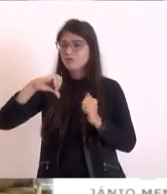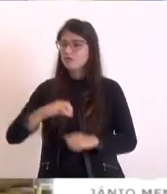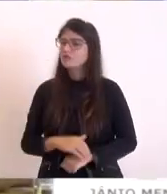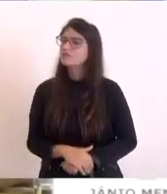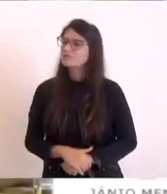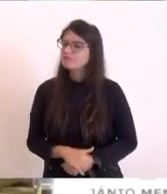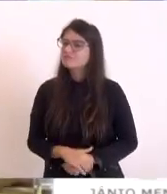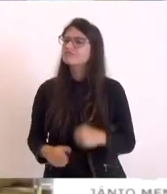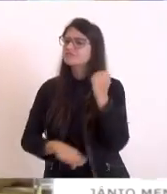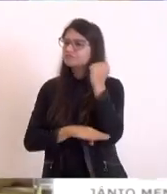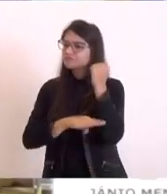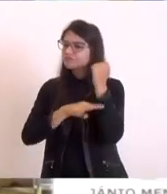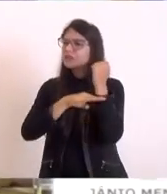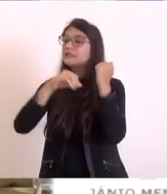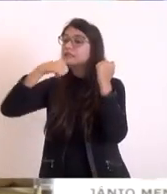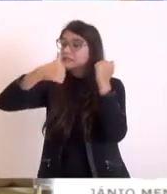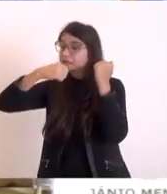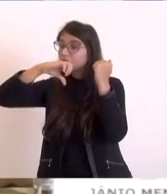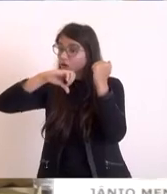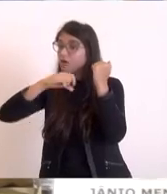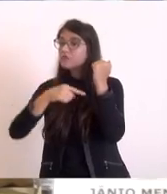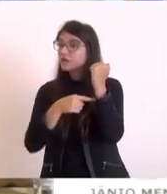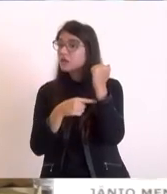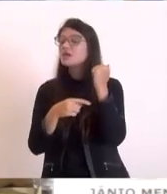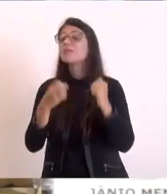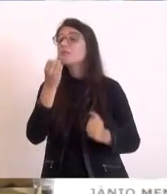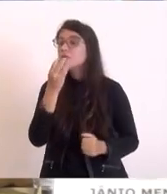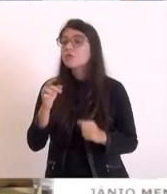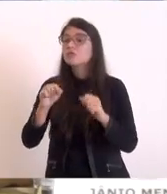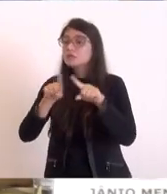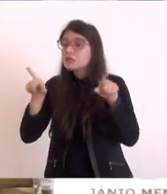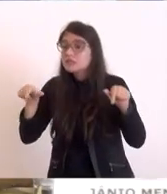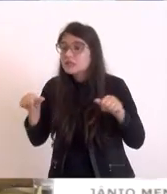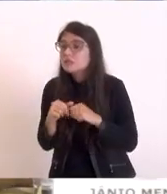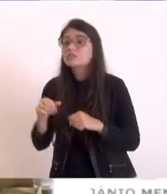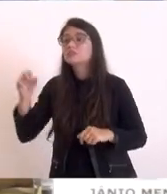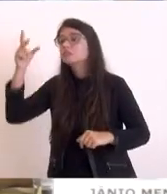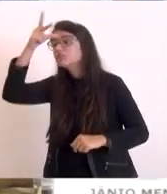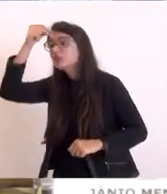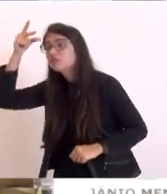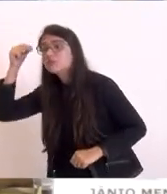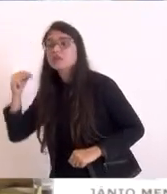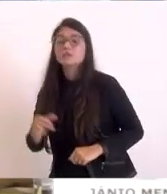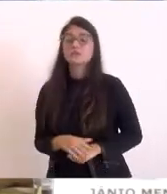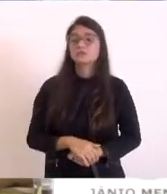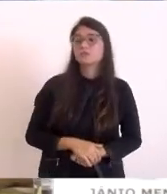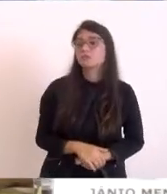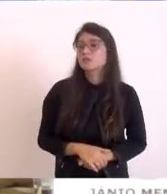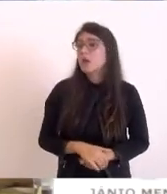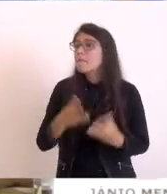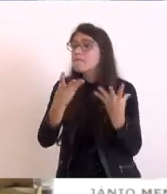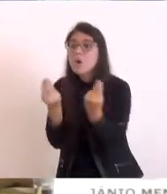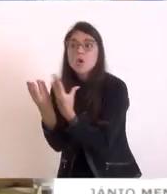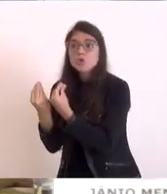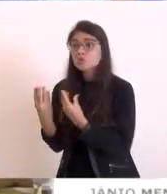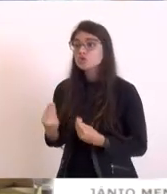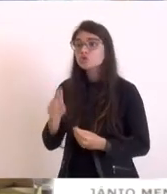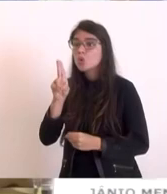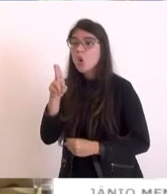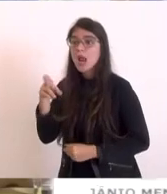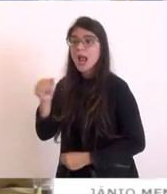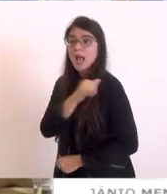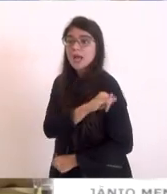nunca foram prefeitos que foram eleitos não aqui mas muitos do interior não sabem nunca tinha ido ao Rio de Janeiro